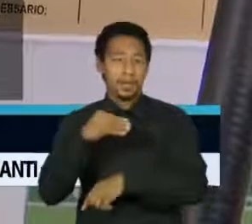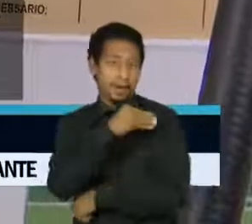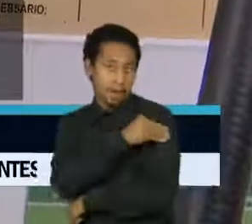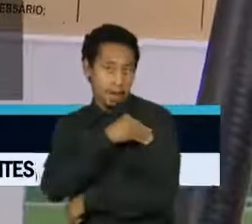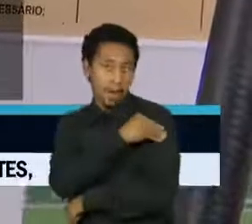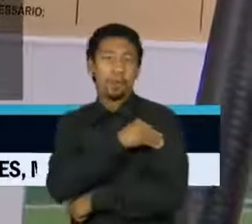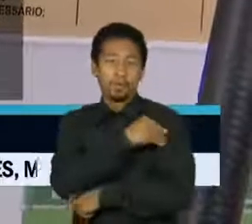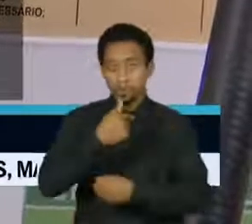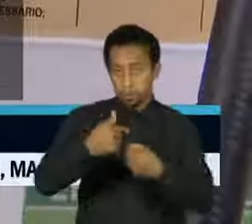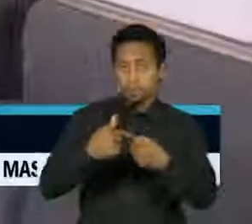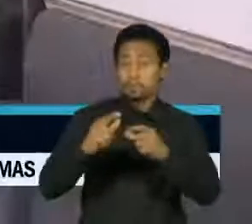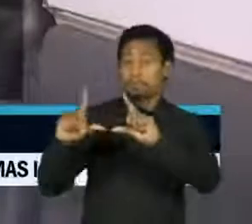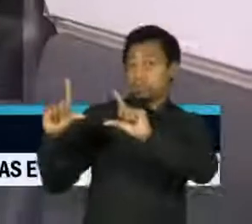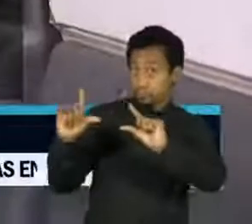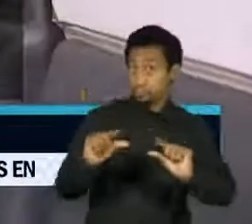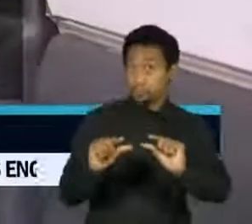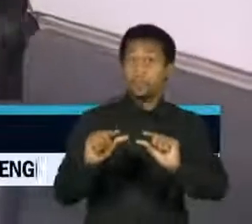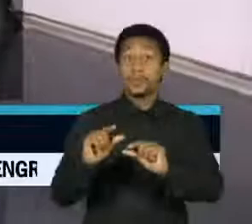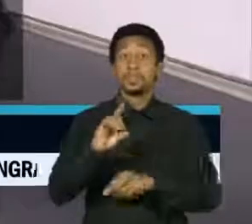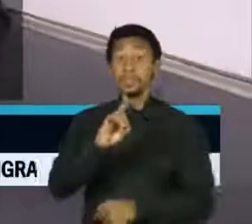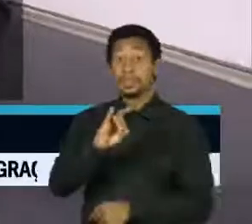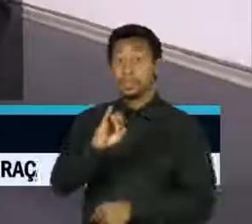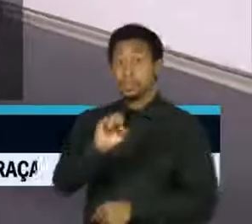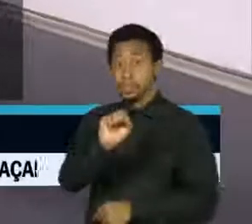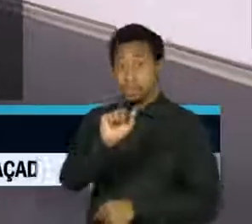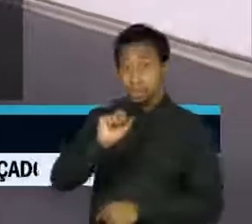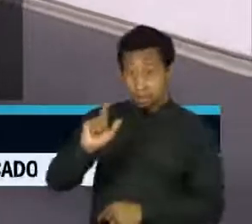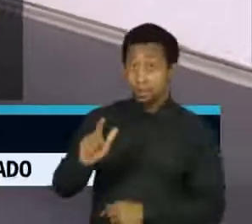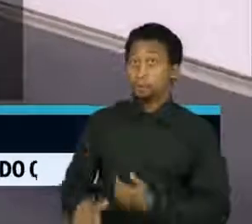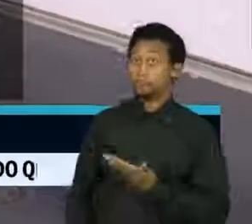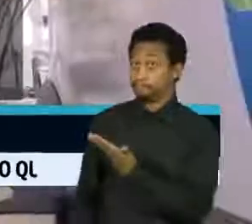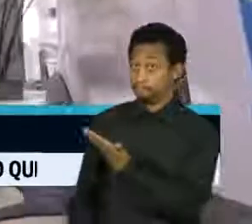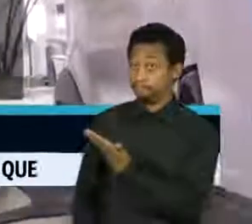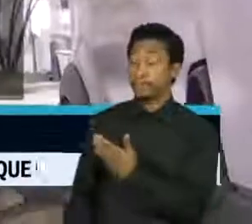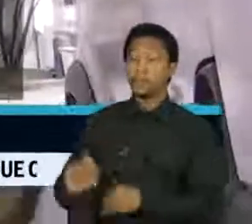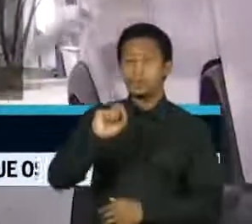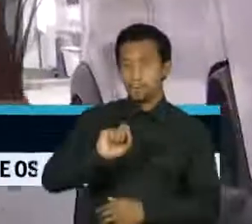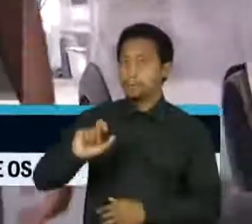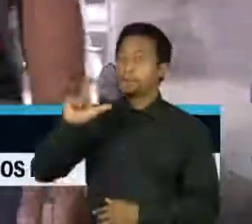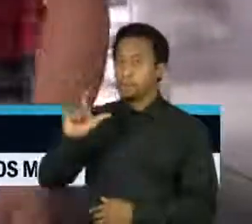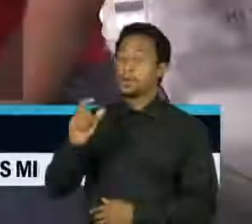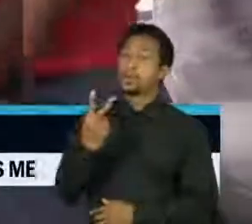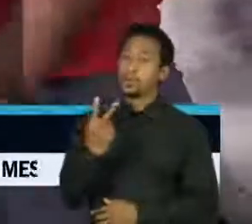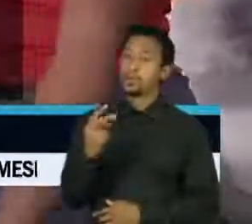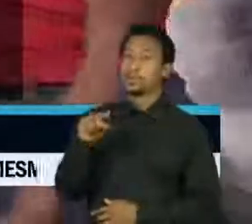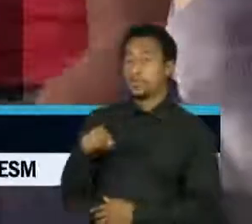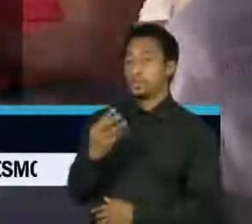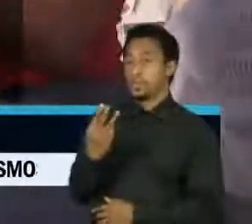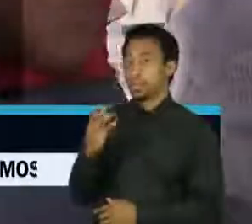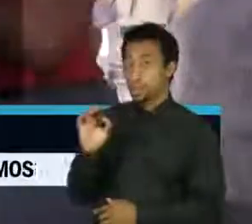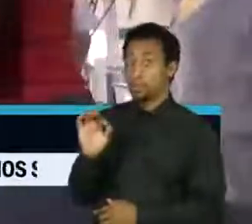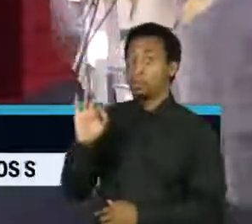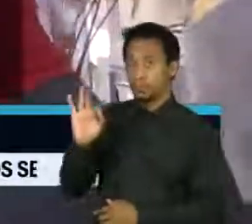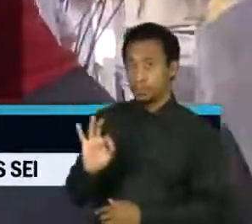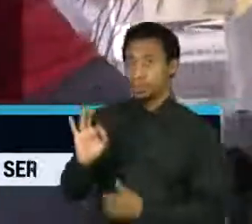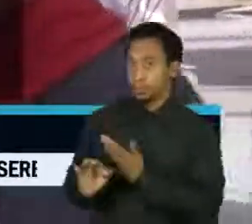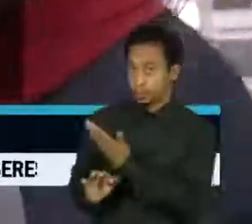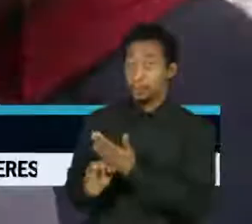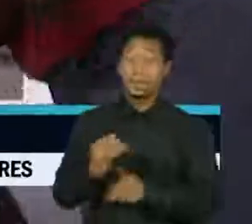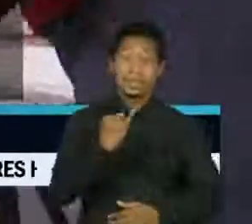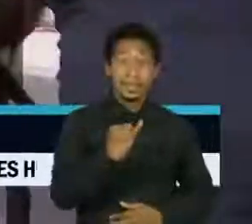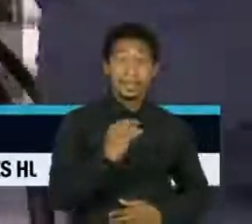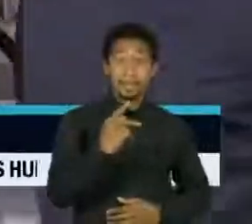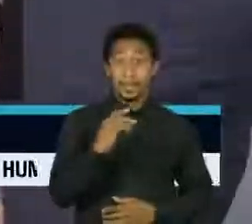pouco maior. Só o diesel destoou nesse grupo e aumentou mais de 2%. Em 12 meses, a inflação